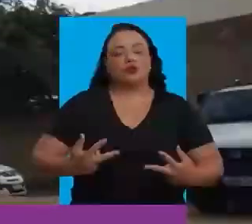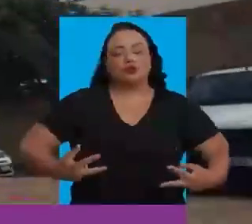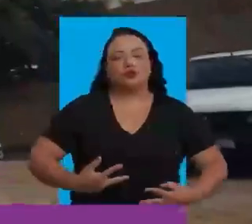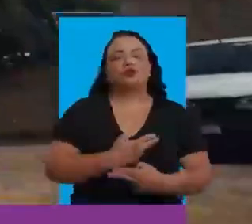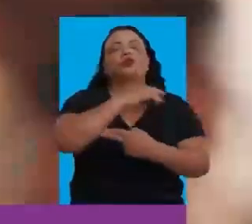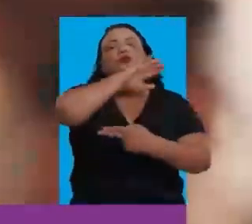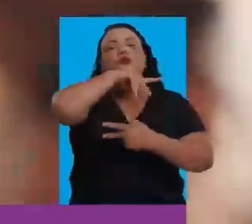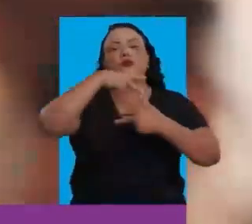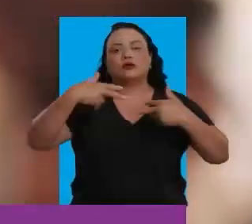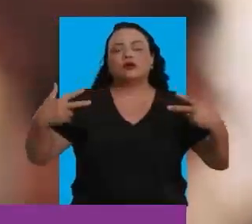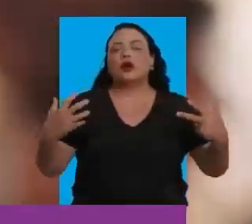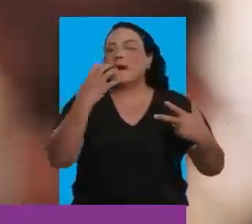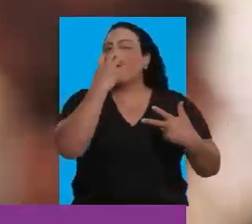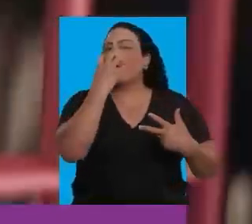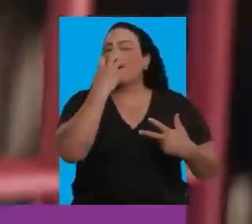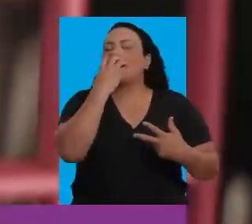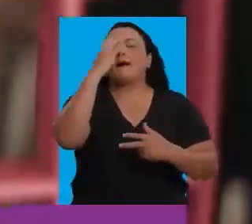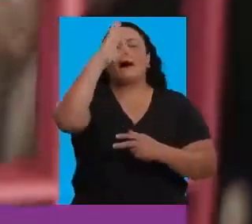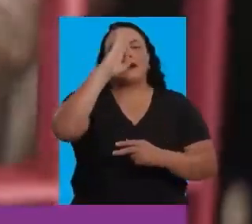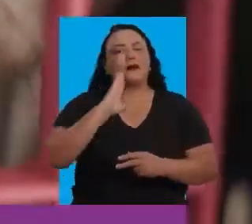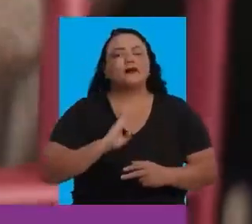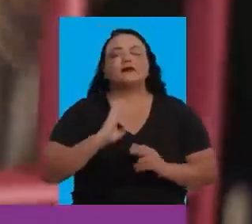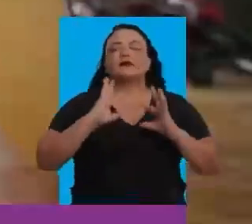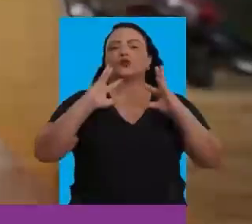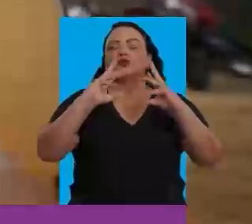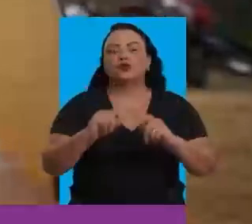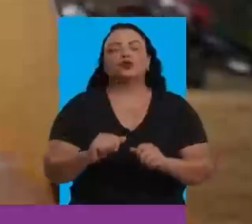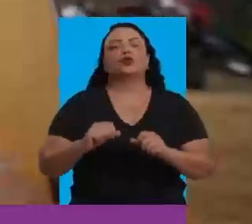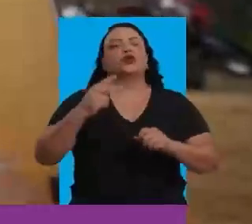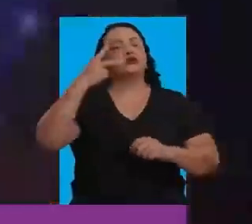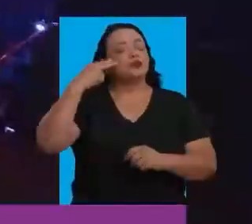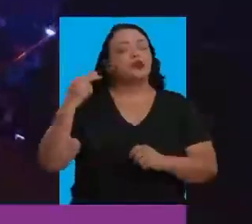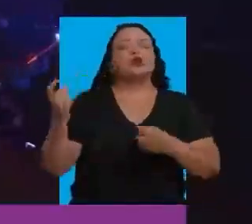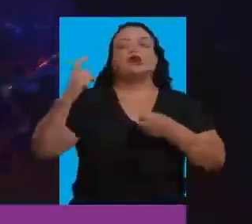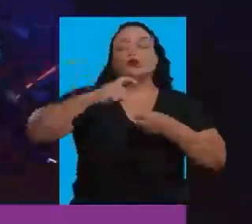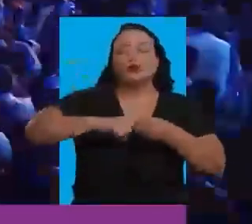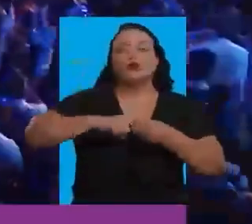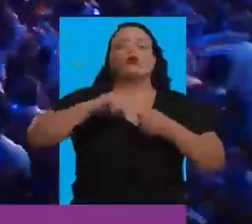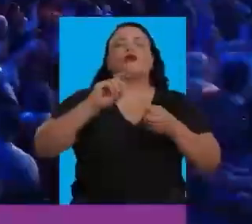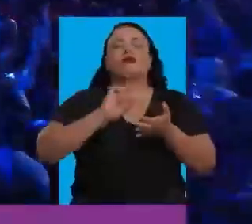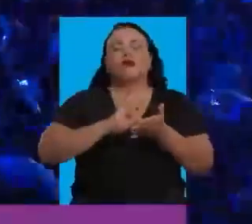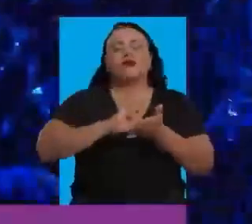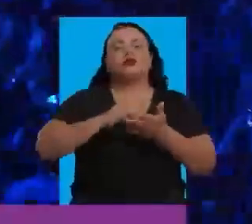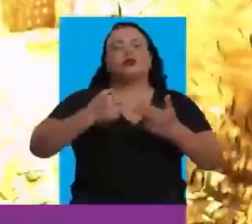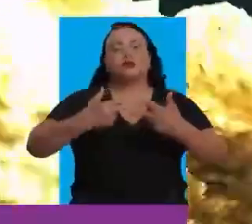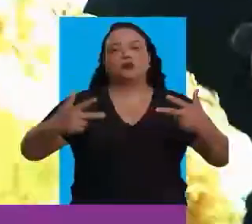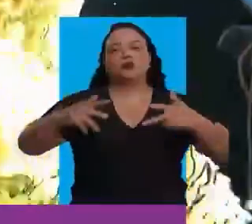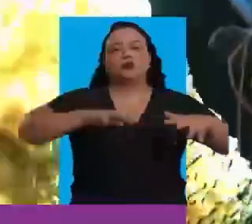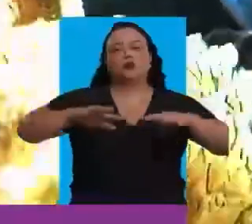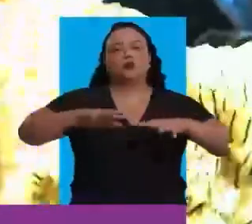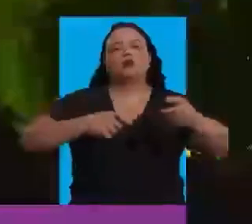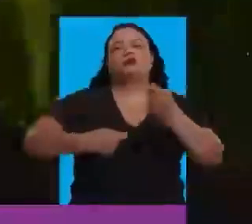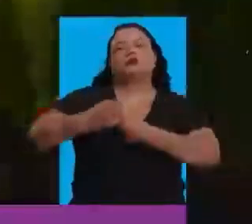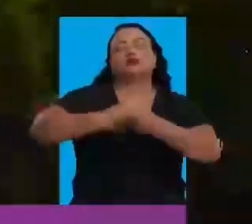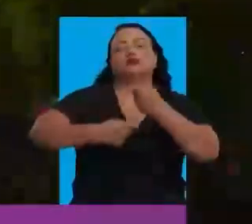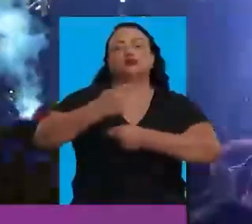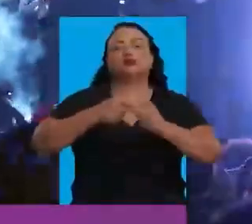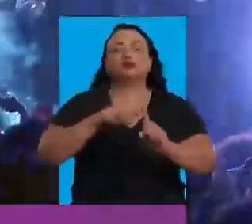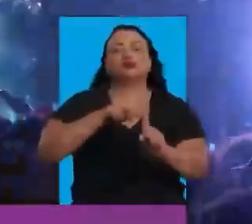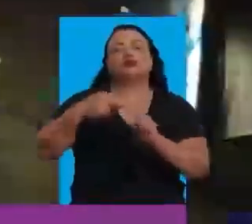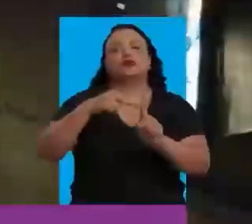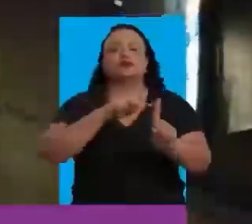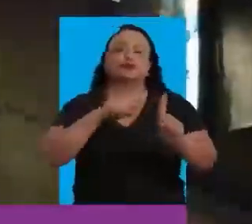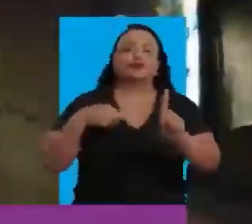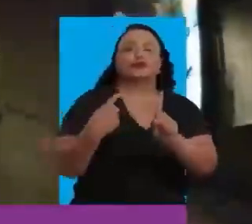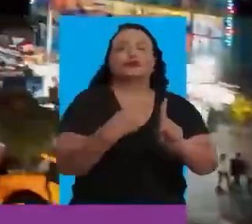entregou o Castramóvel, que faz procedimentos gratuitos em toda a cidade. Com Sheila, Conquista voltou a realizar grandes eventos movimentando a